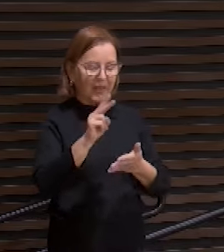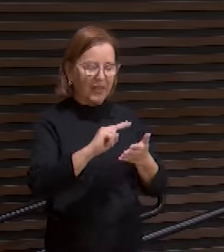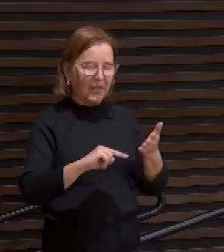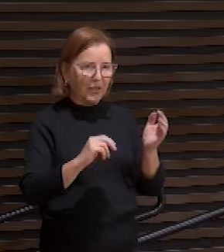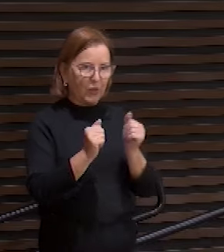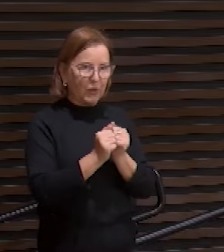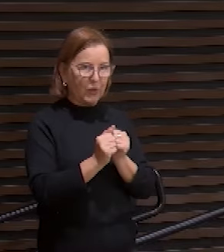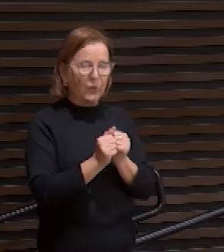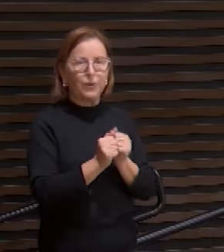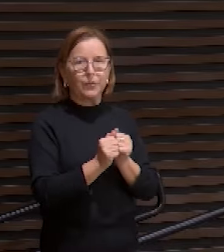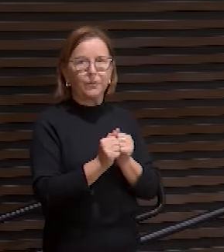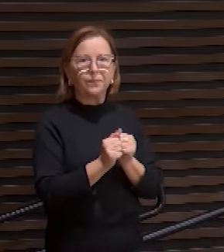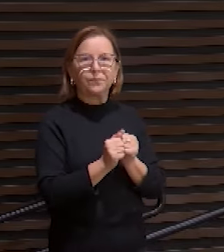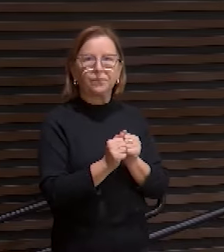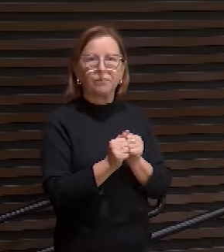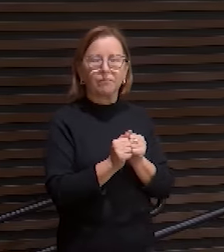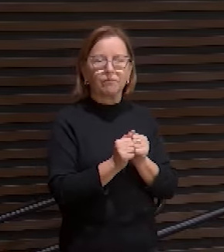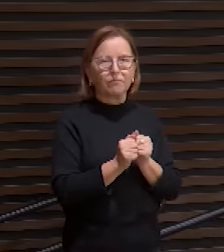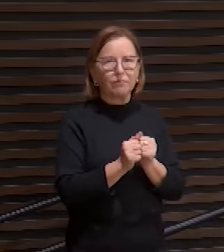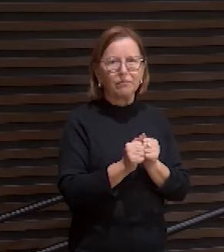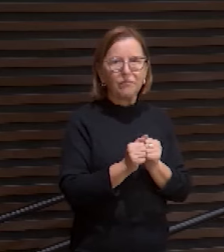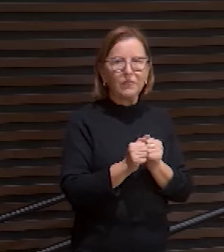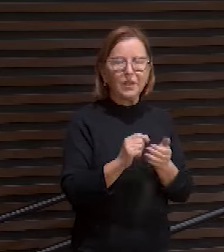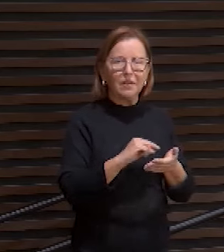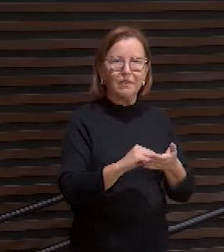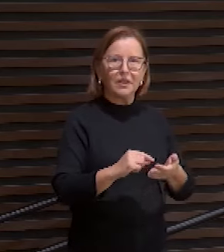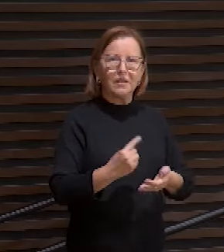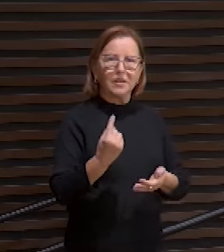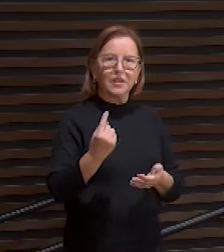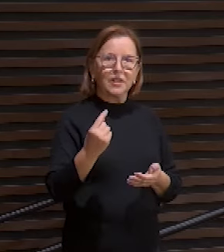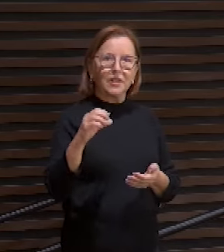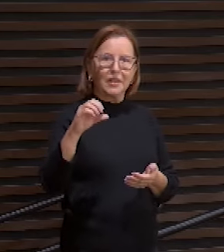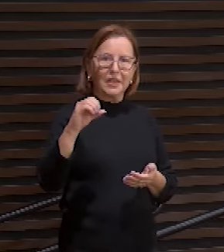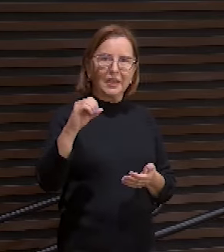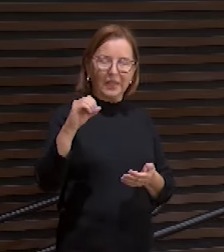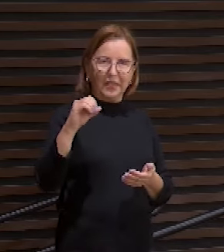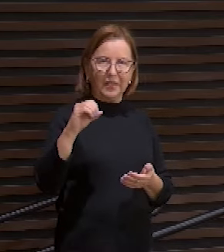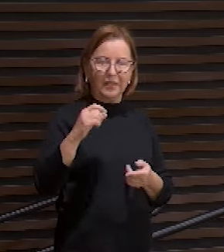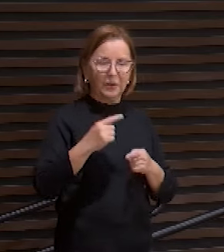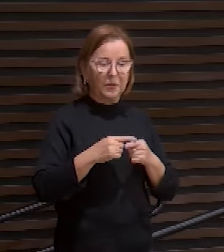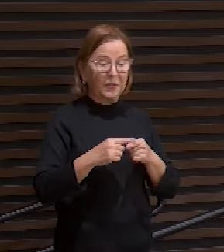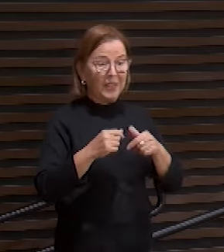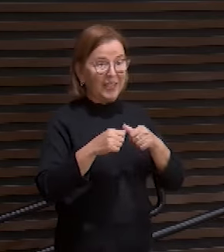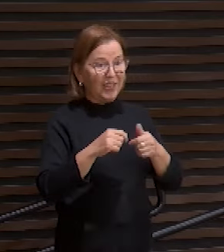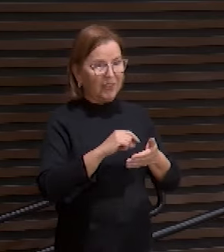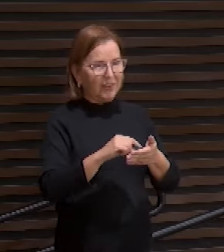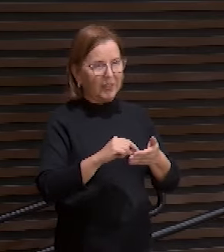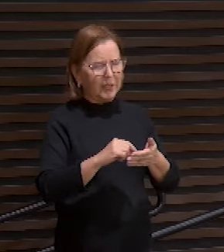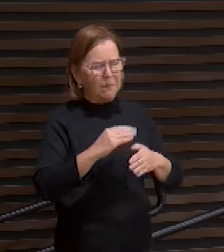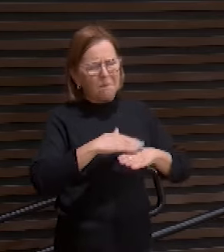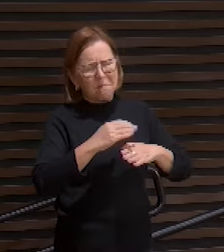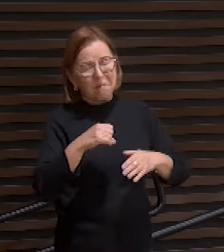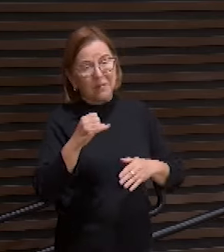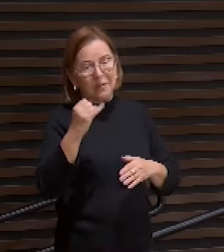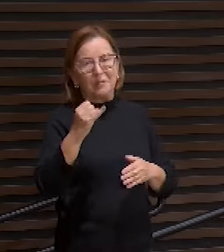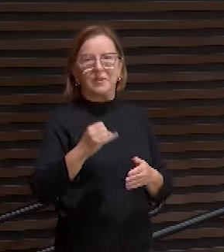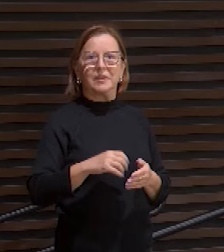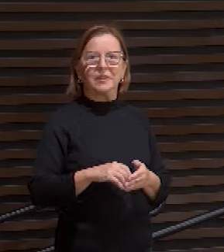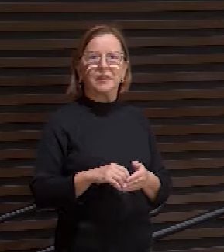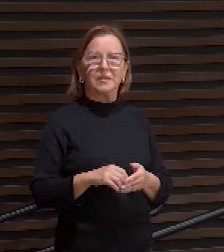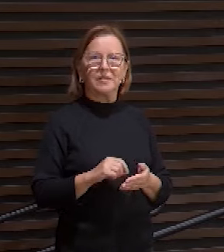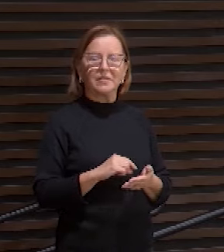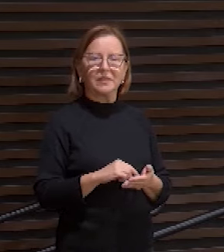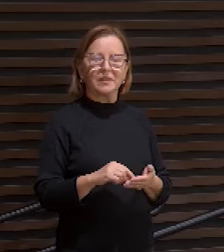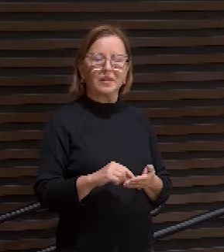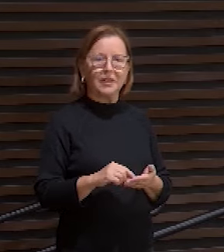a primeira metade do versículo 10 porque este versículo é uma das afirmações mais importantes da bíblia versículo 10